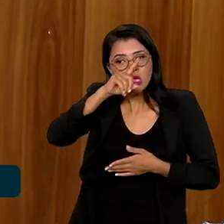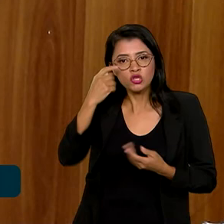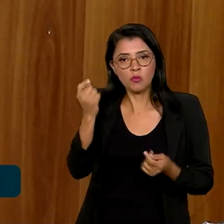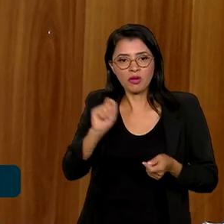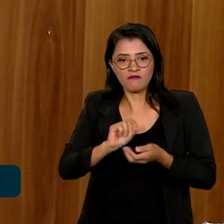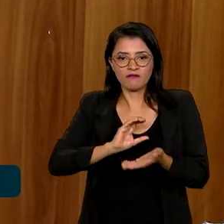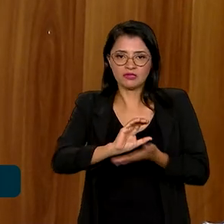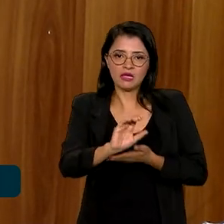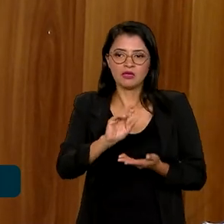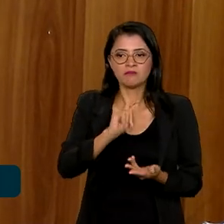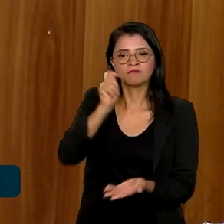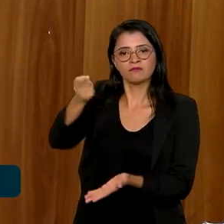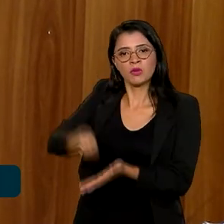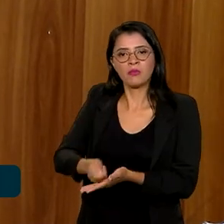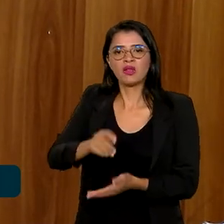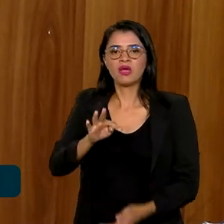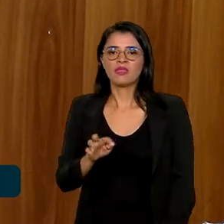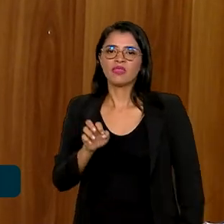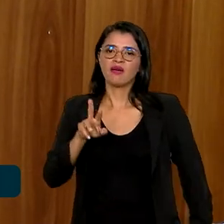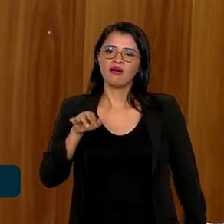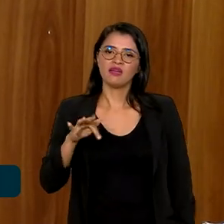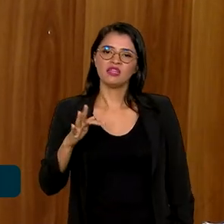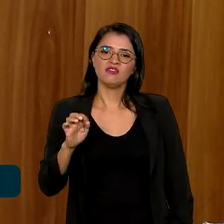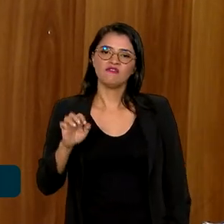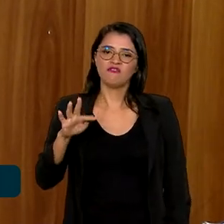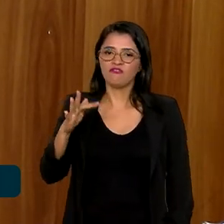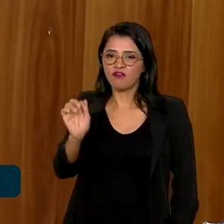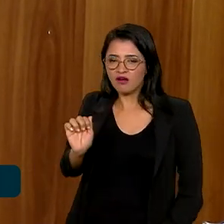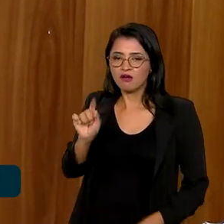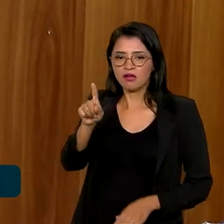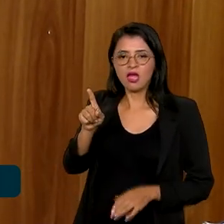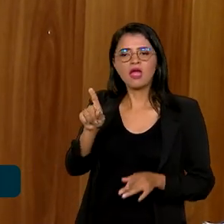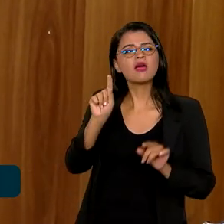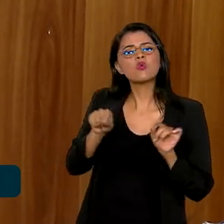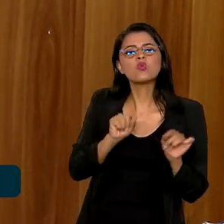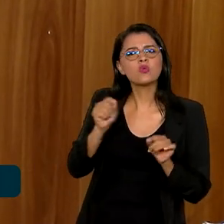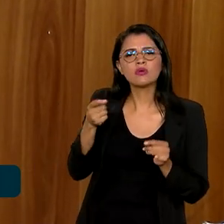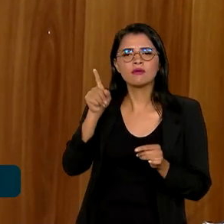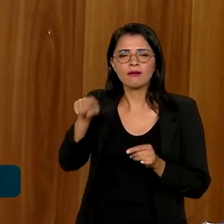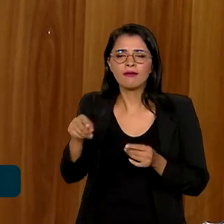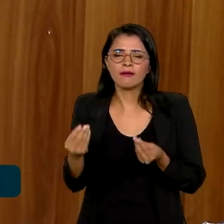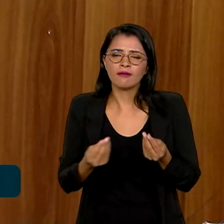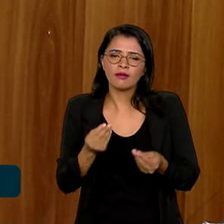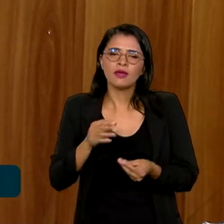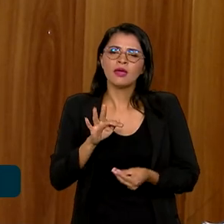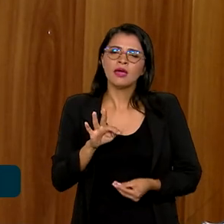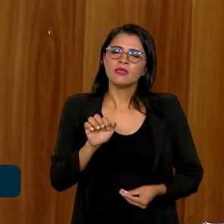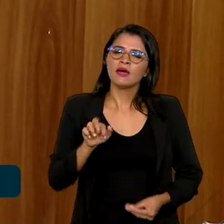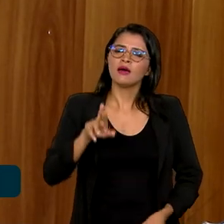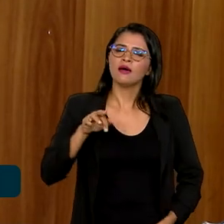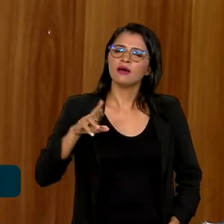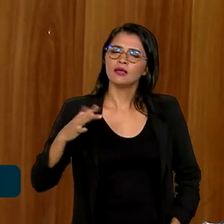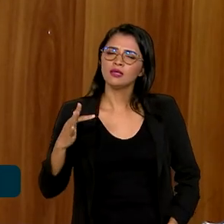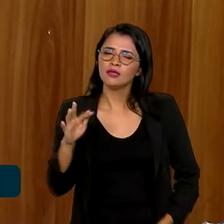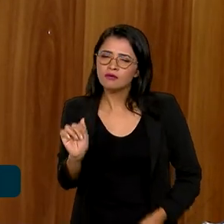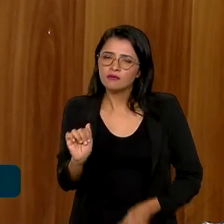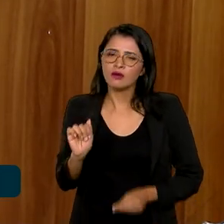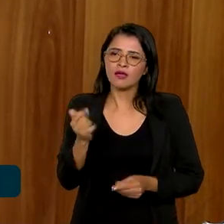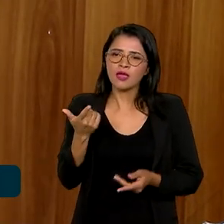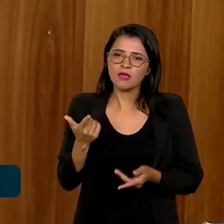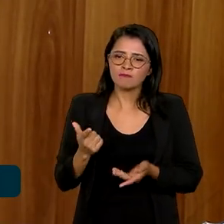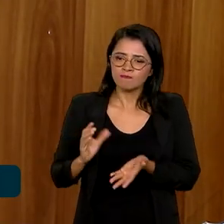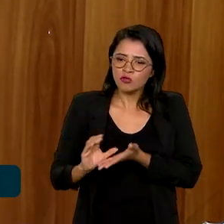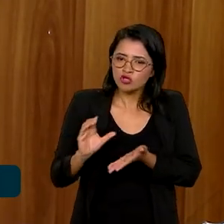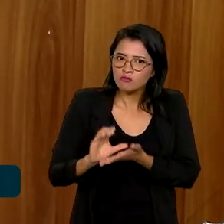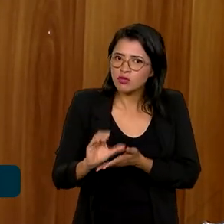é recompensado pela tarifa. E essa tarifa, ela é justamente a consequência do volume de investimentos. Quanto